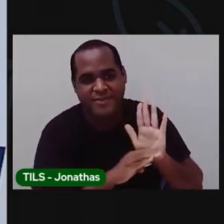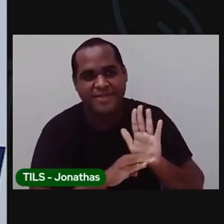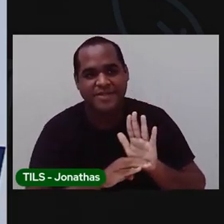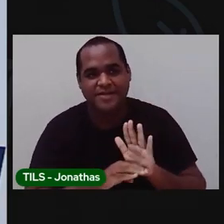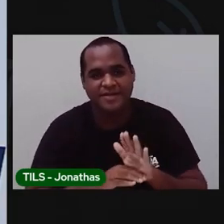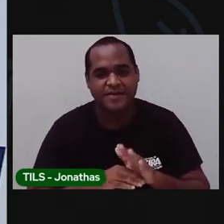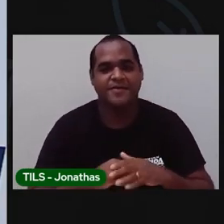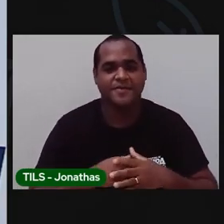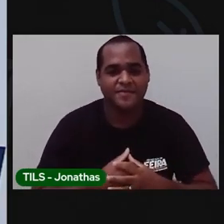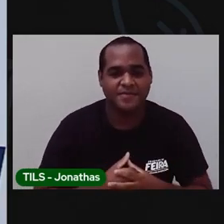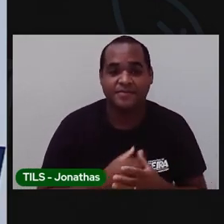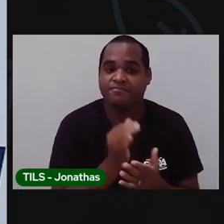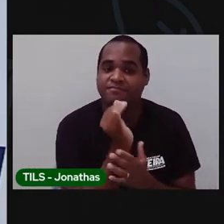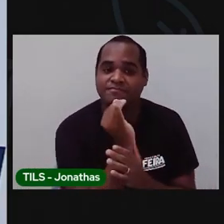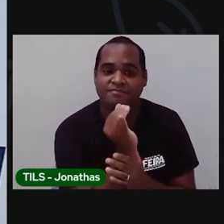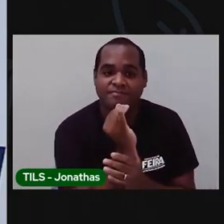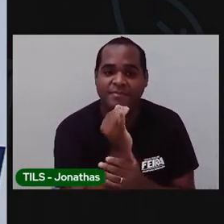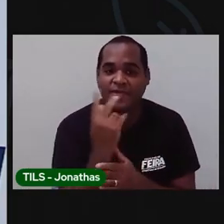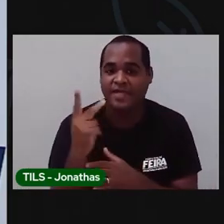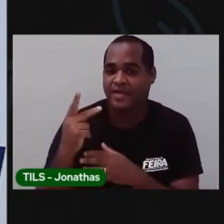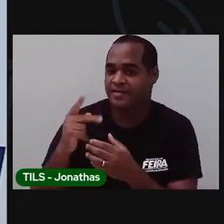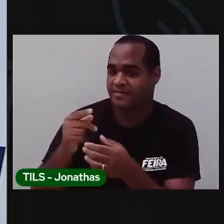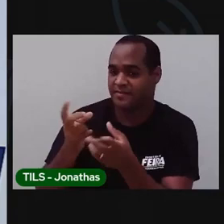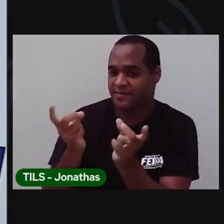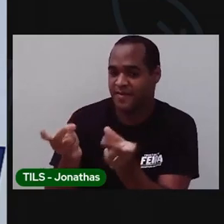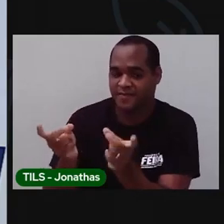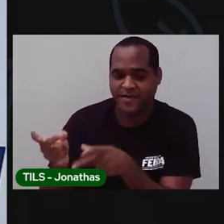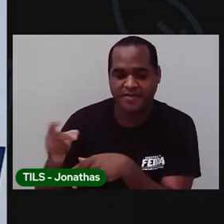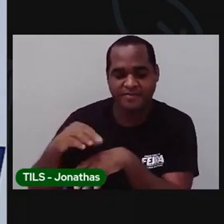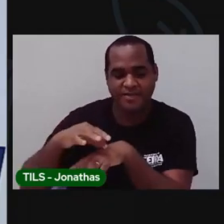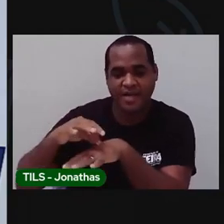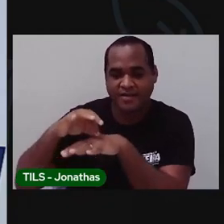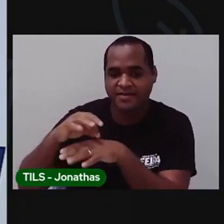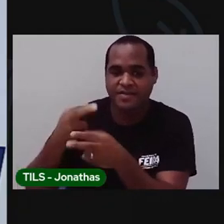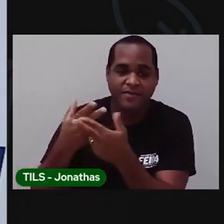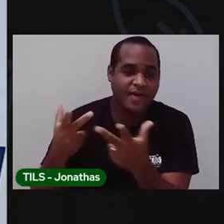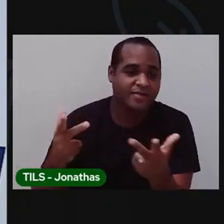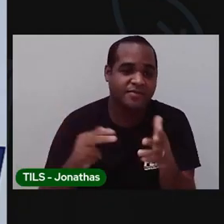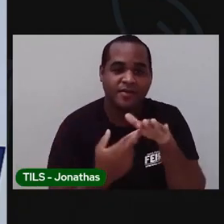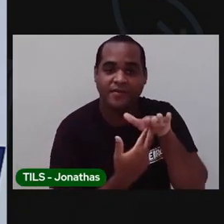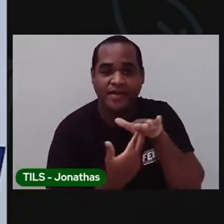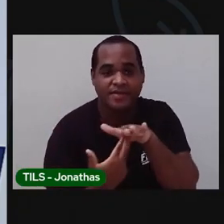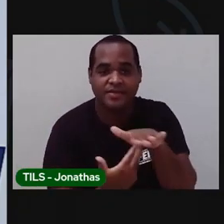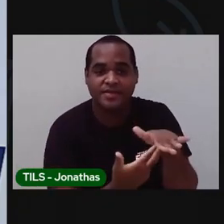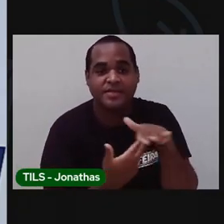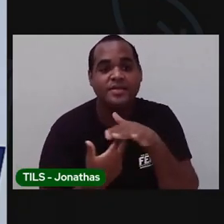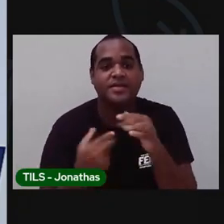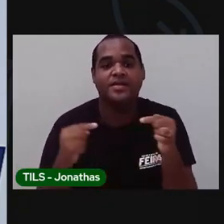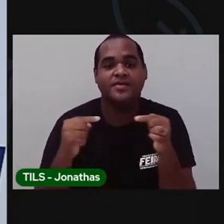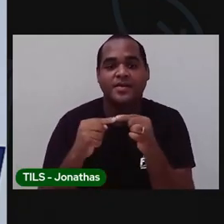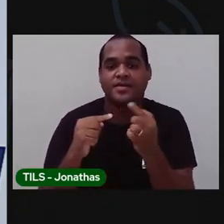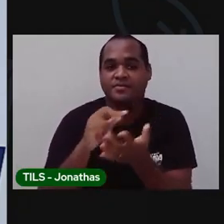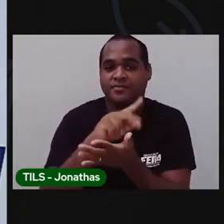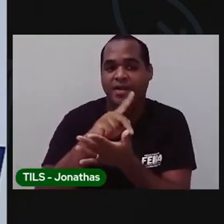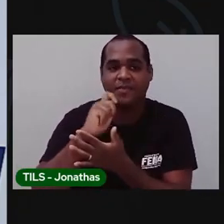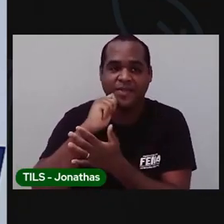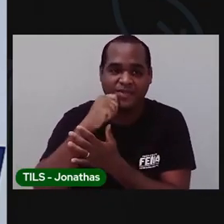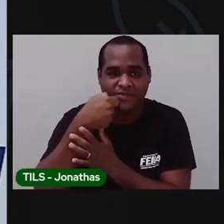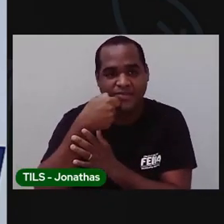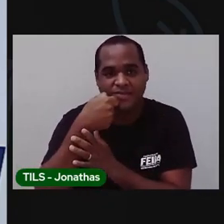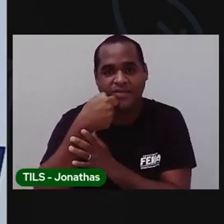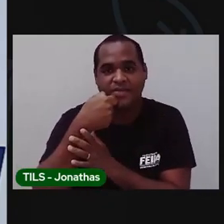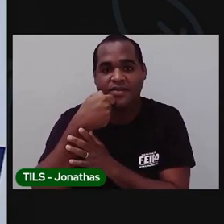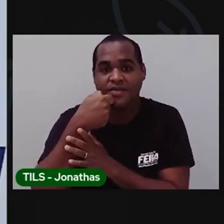Olha aí os exemplos. A lista do açougue, da farmácia, a lista da feira, a lista da padaria. E nós